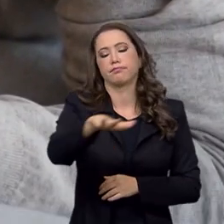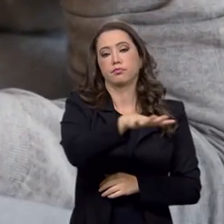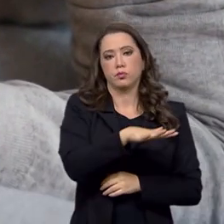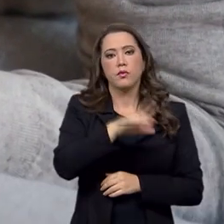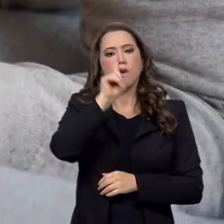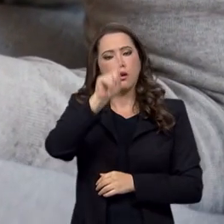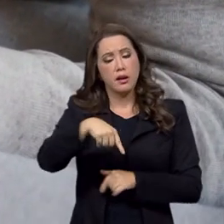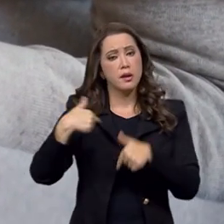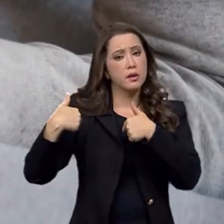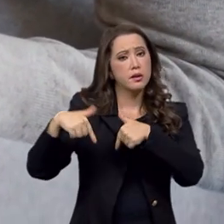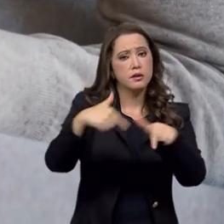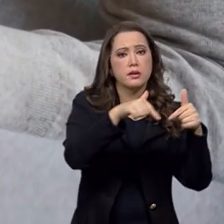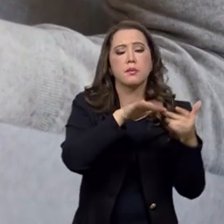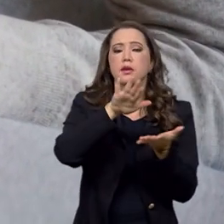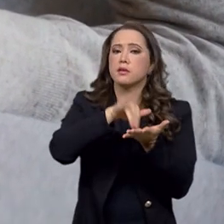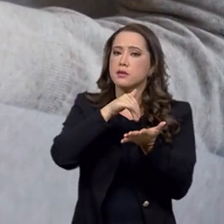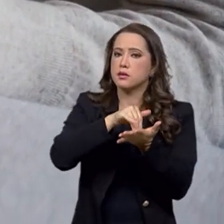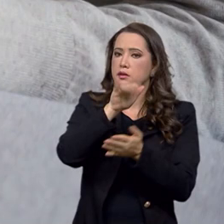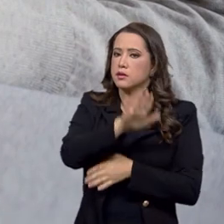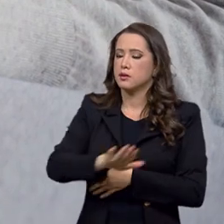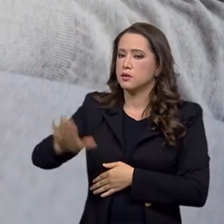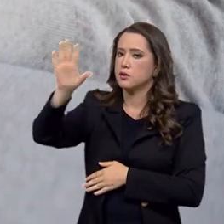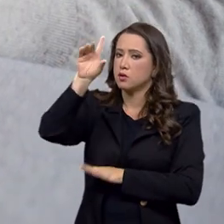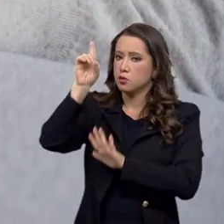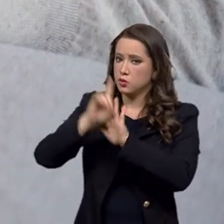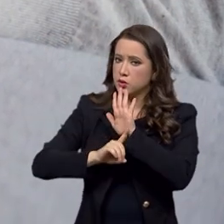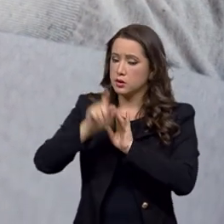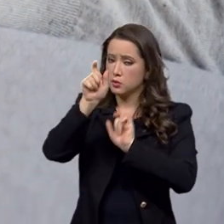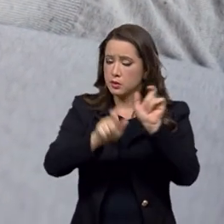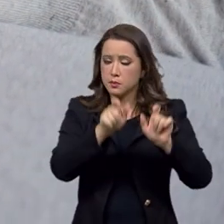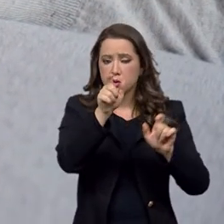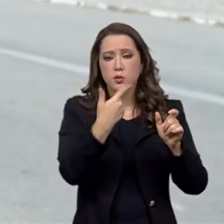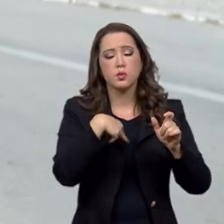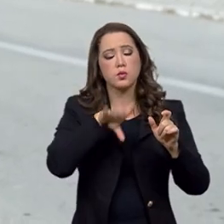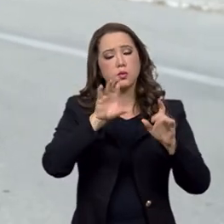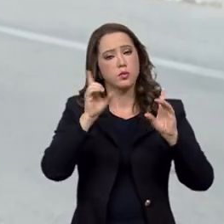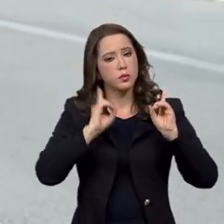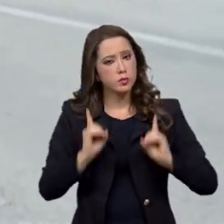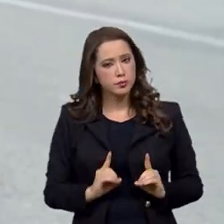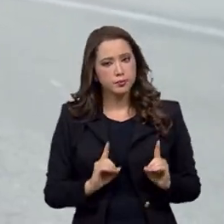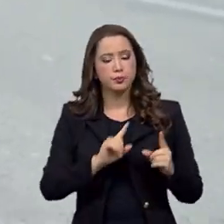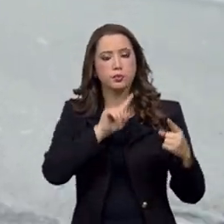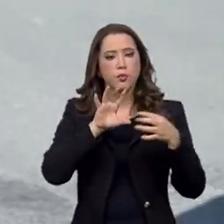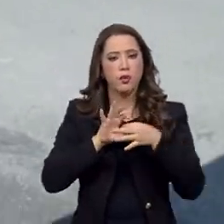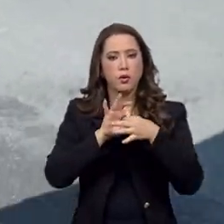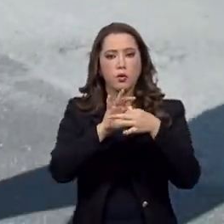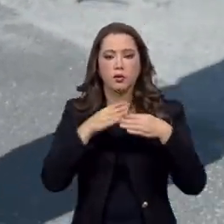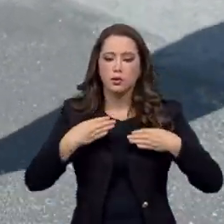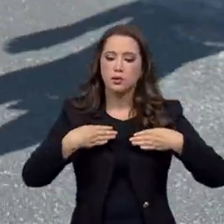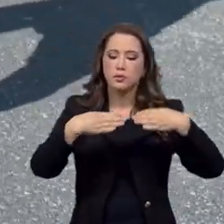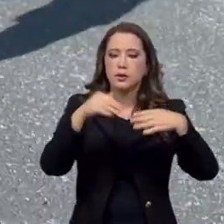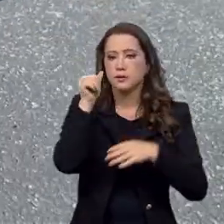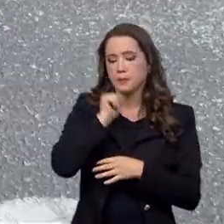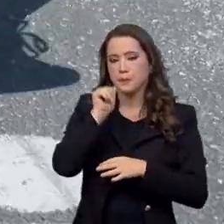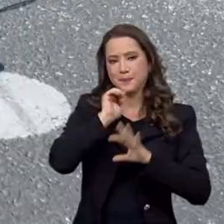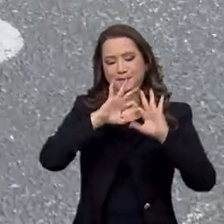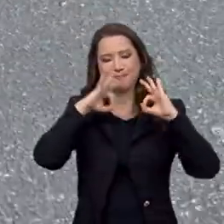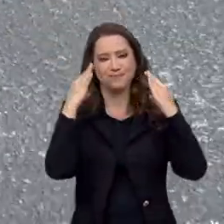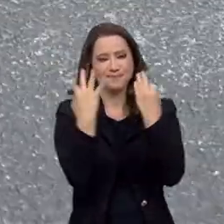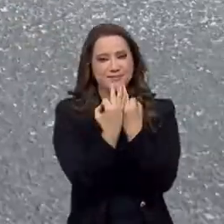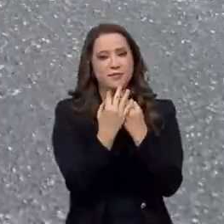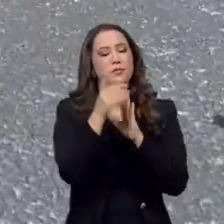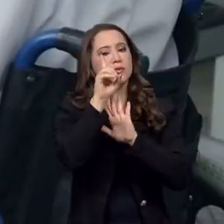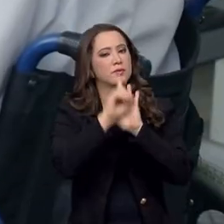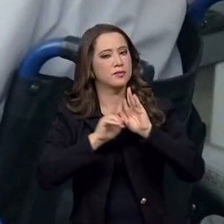são tarefas da Secretaria Nacional dos Direitos da Pessoa com Deficiência, ligada ao Ministério da Mulher, da Família e